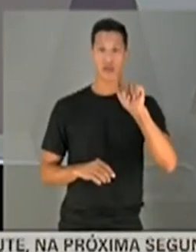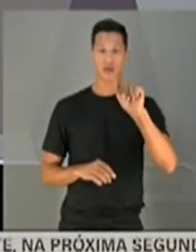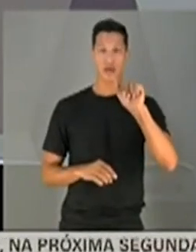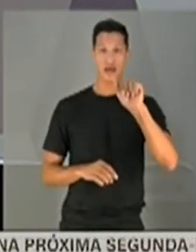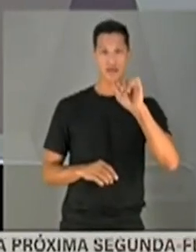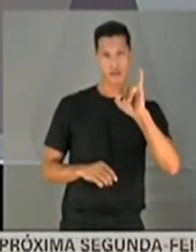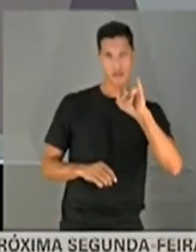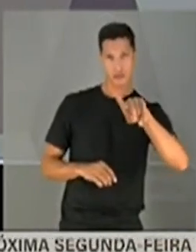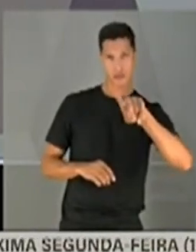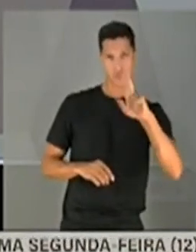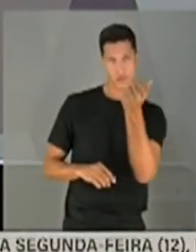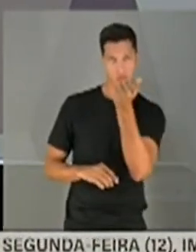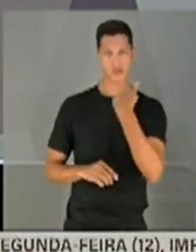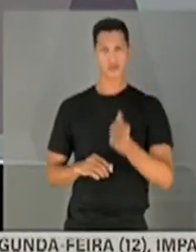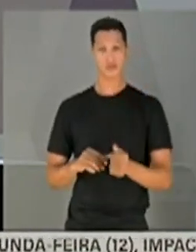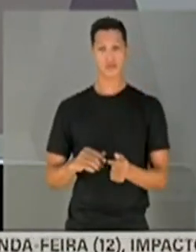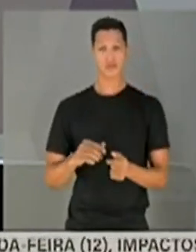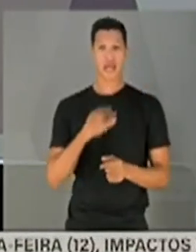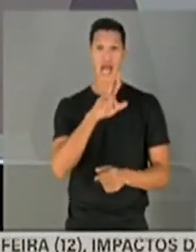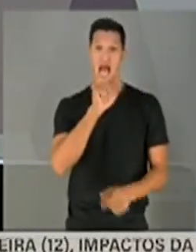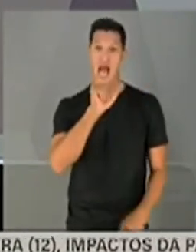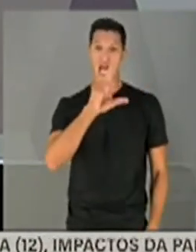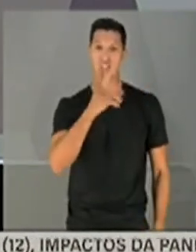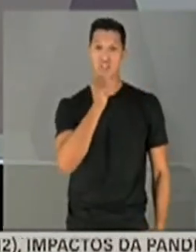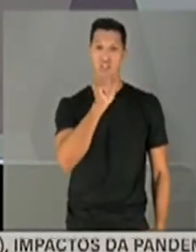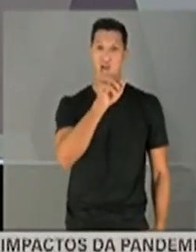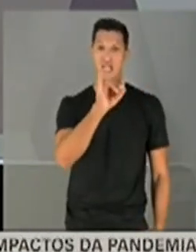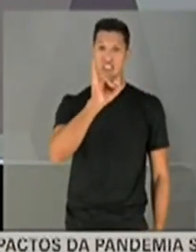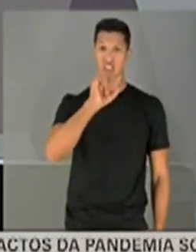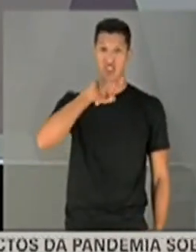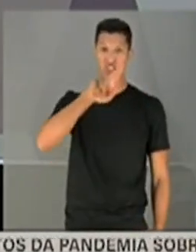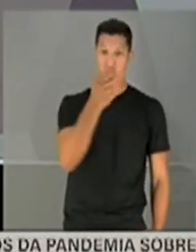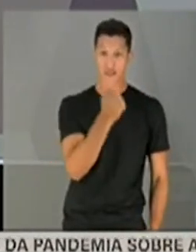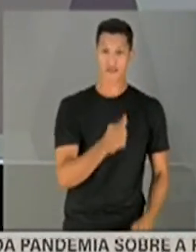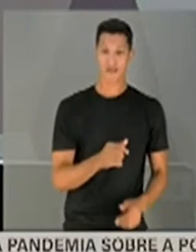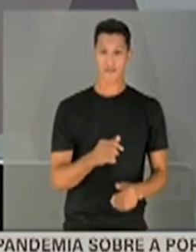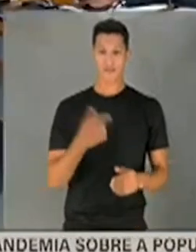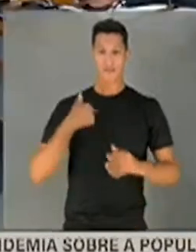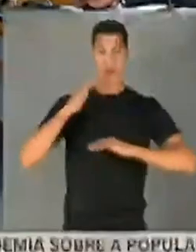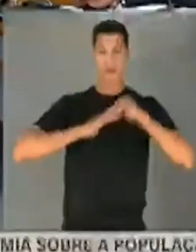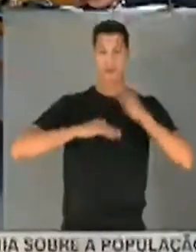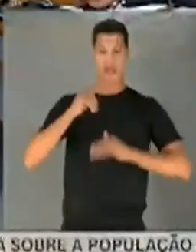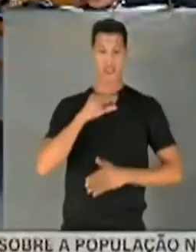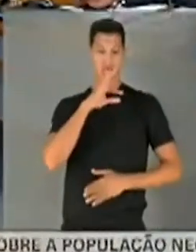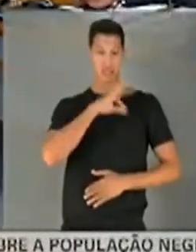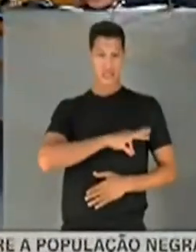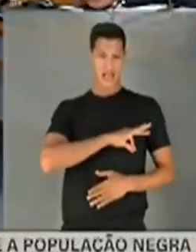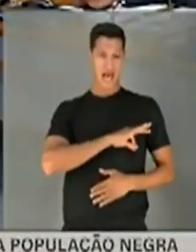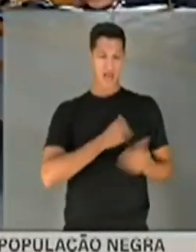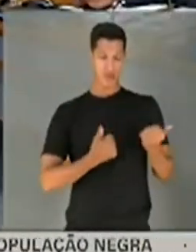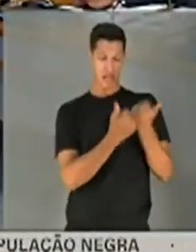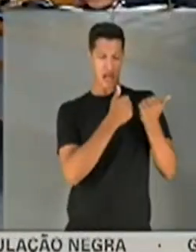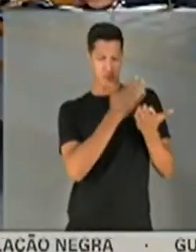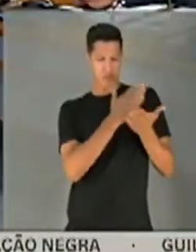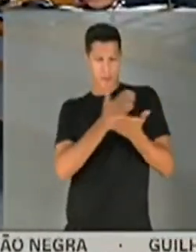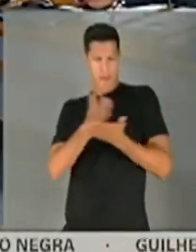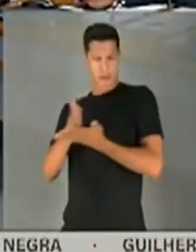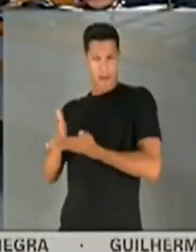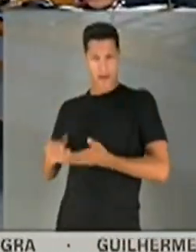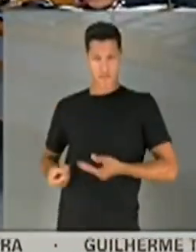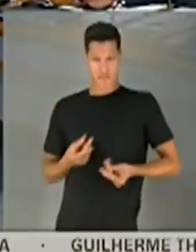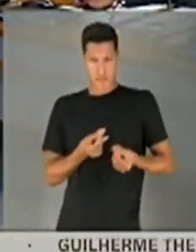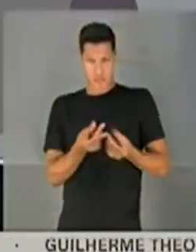acusei o presidente da República de rachadinha. Rachadinha é aquela prática de dividir o salário dos assessores, né, presidente? E o senhor